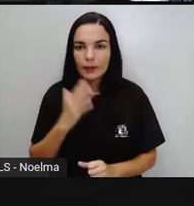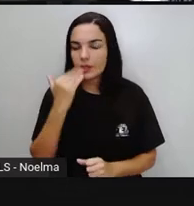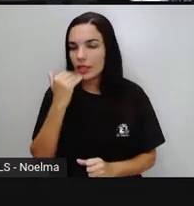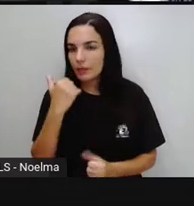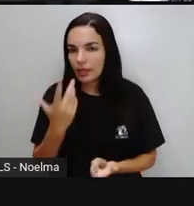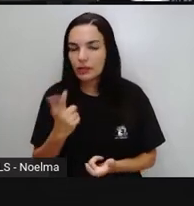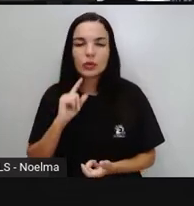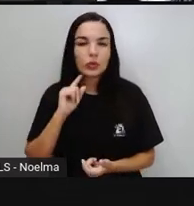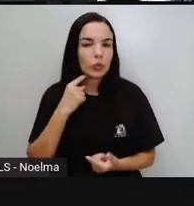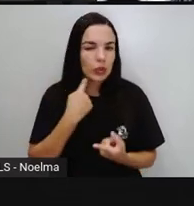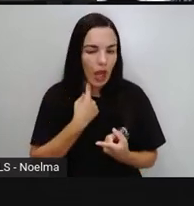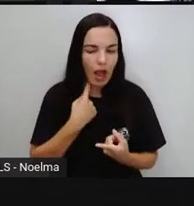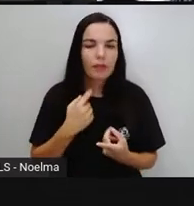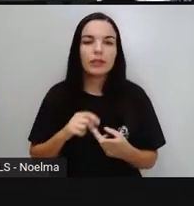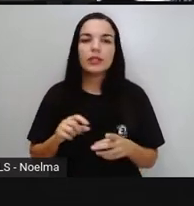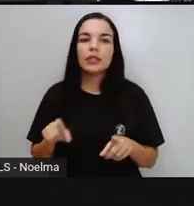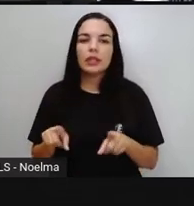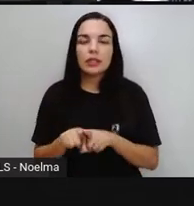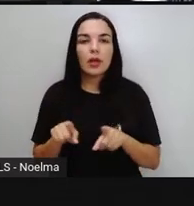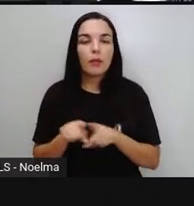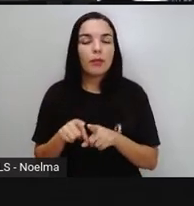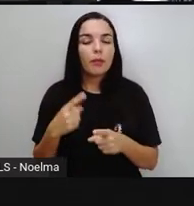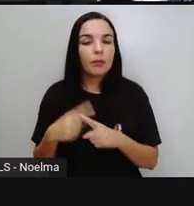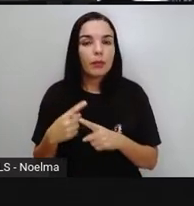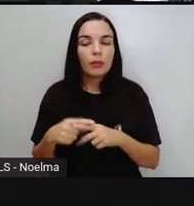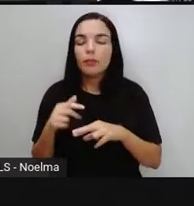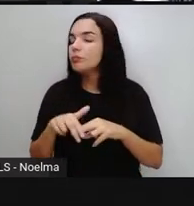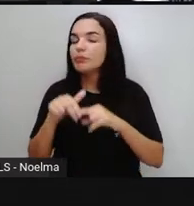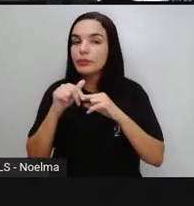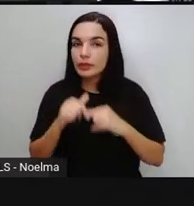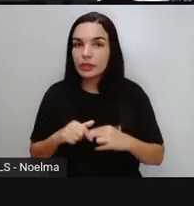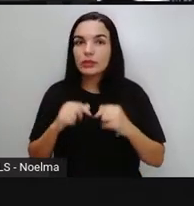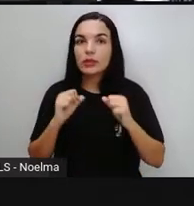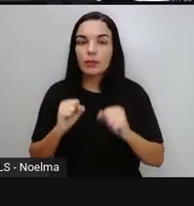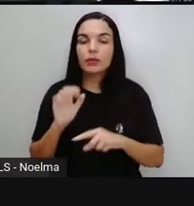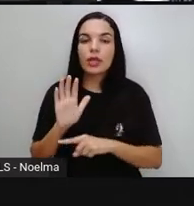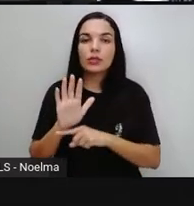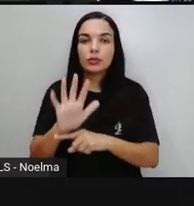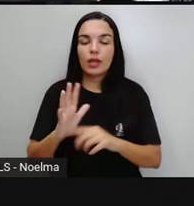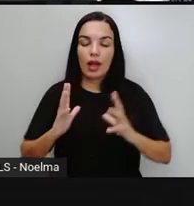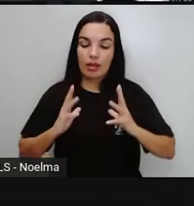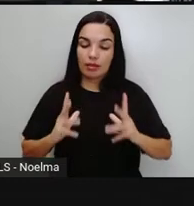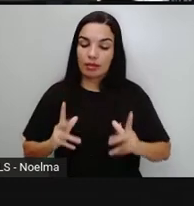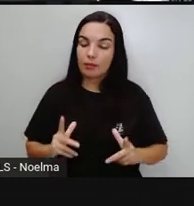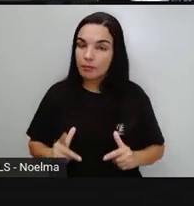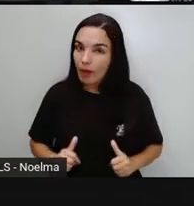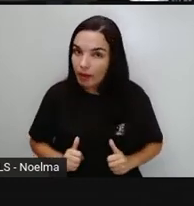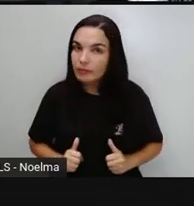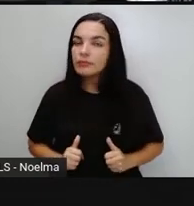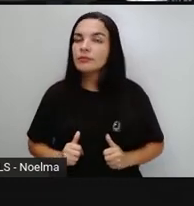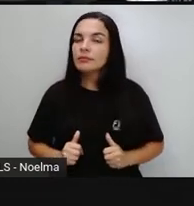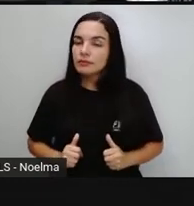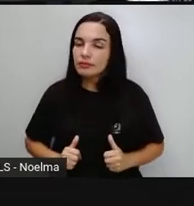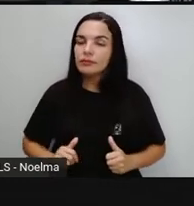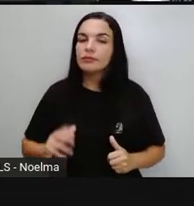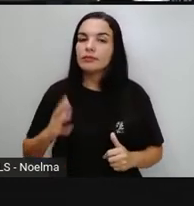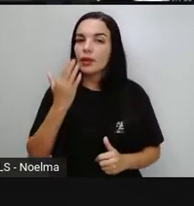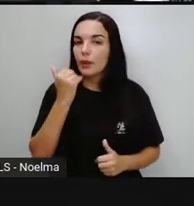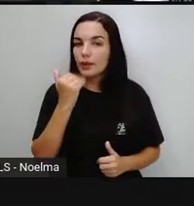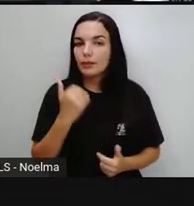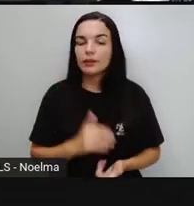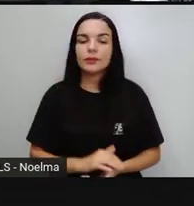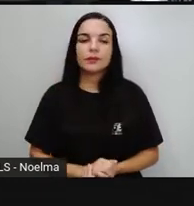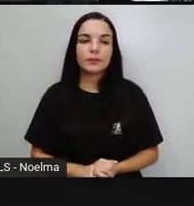Os alimentos Então o processo De higienização Vai ajudar A fazer A descontaminação Ou a